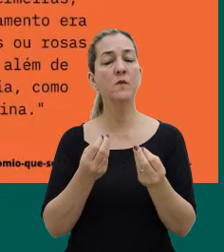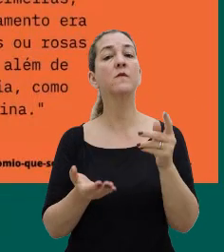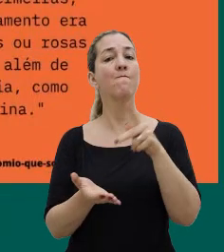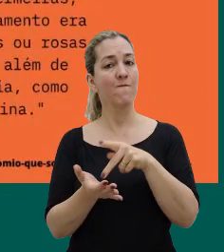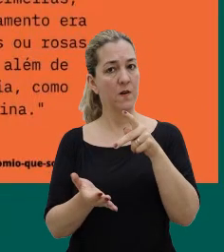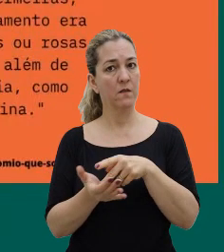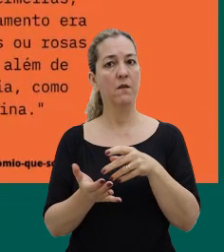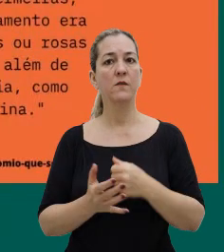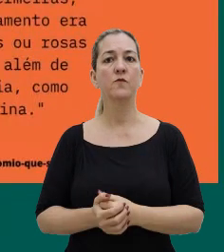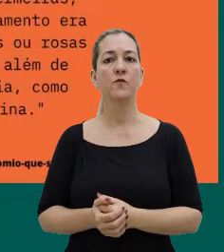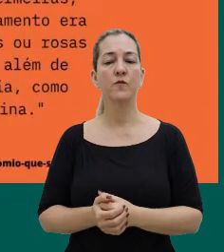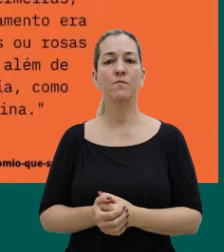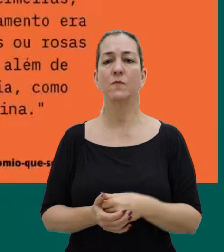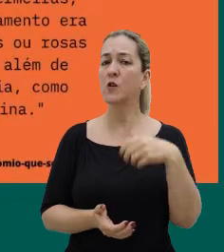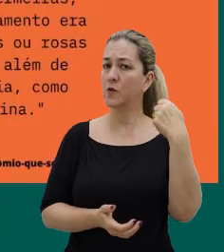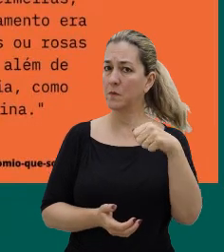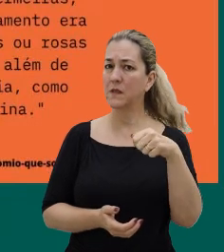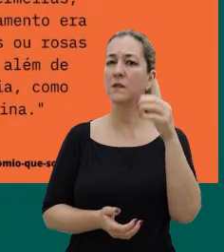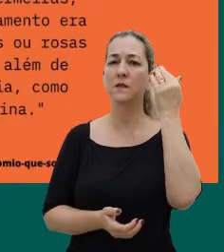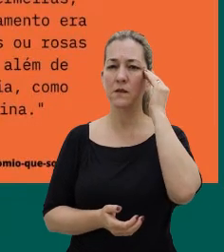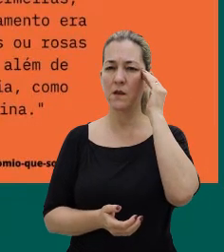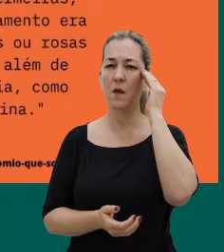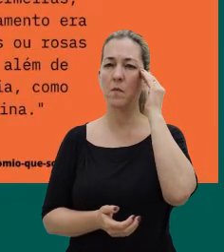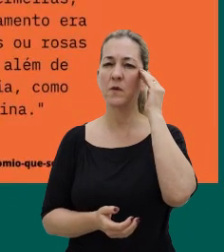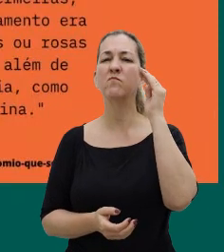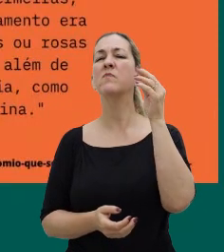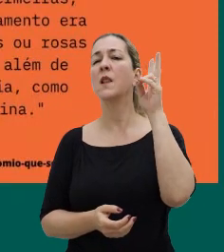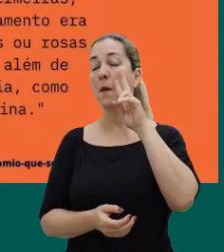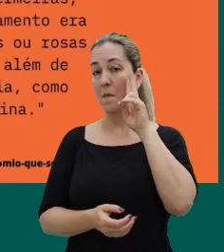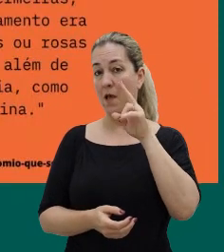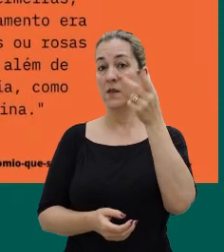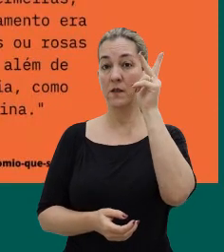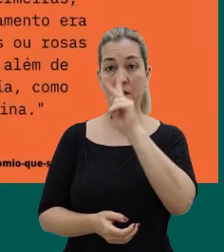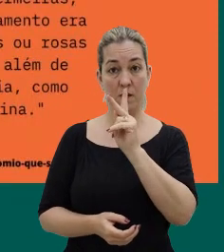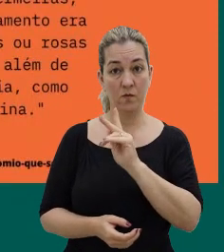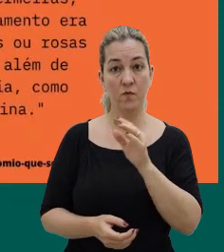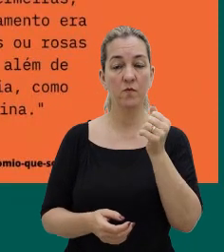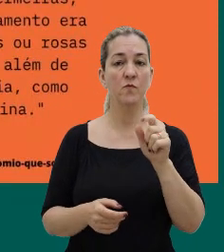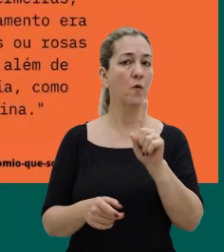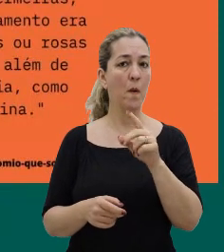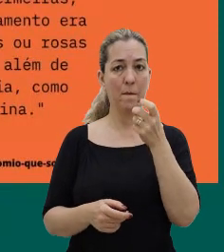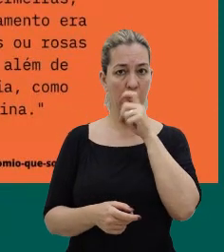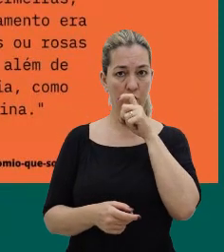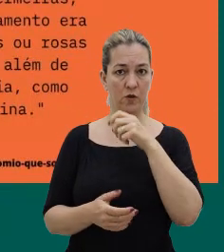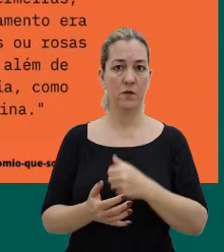reais, a gente precisa sempre resgatar essa história para lembrar e não repetir, né.